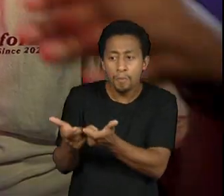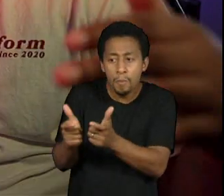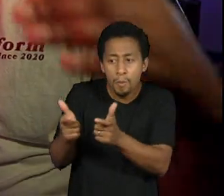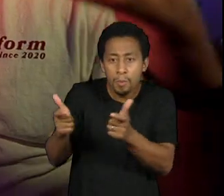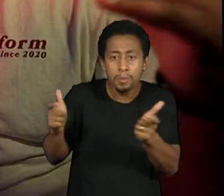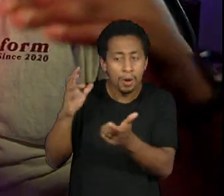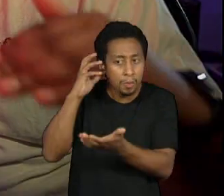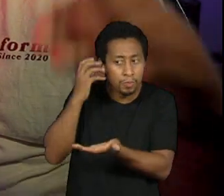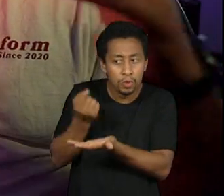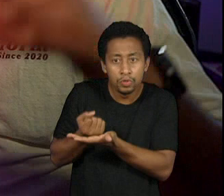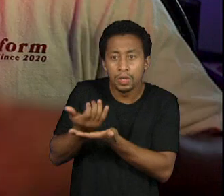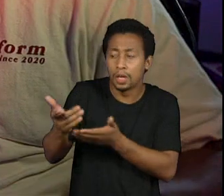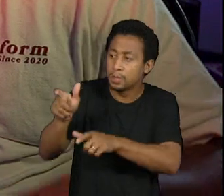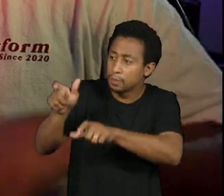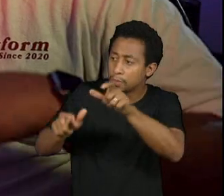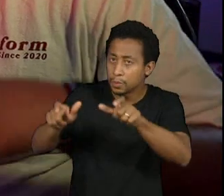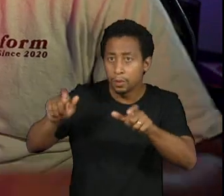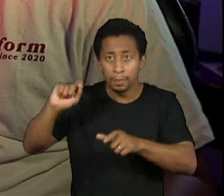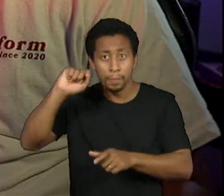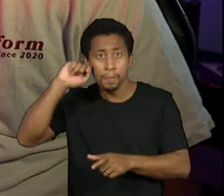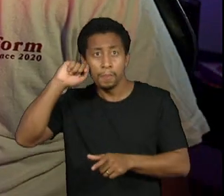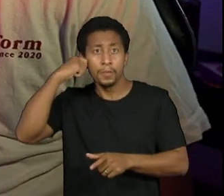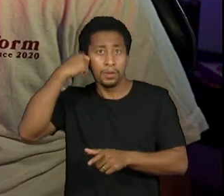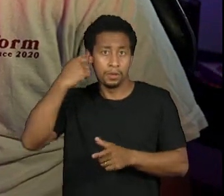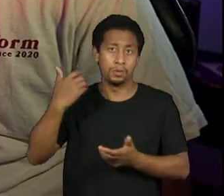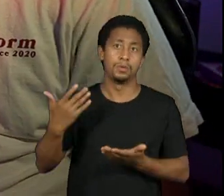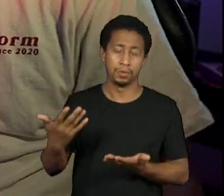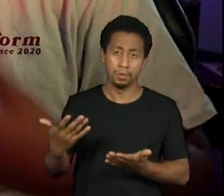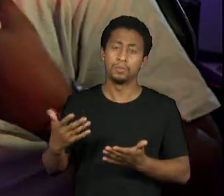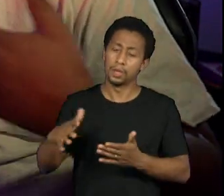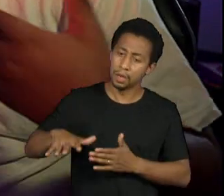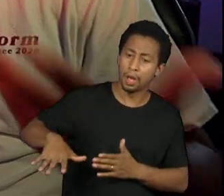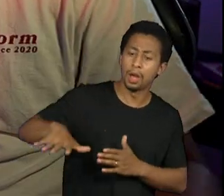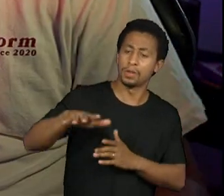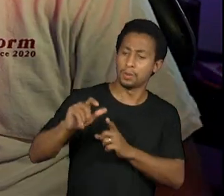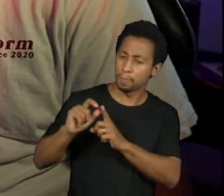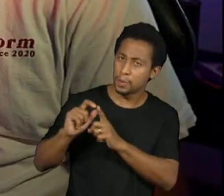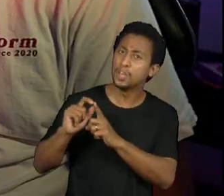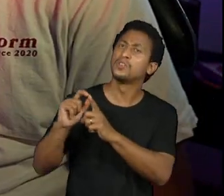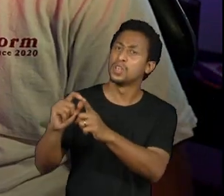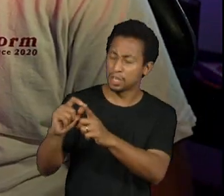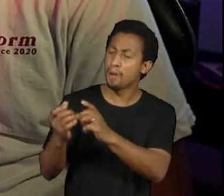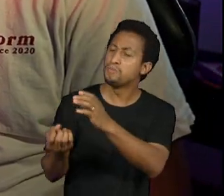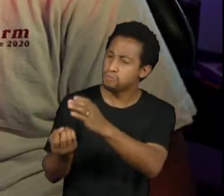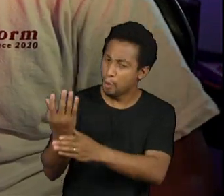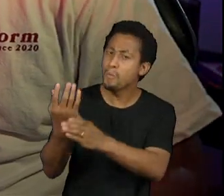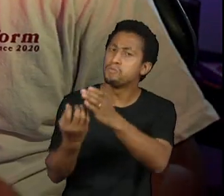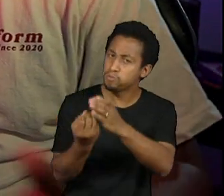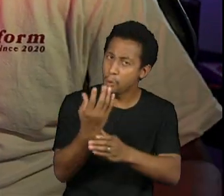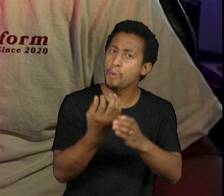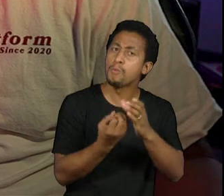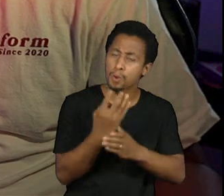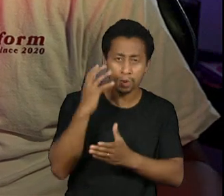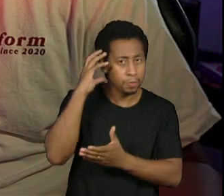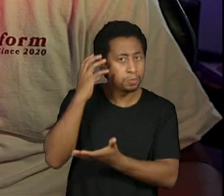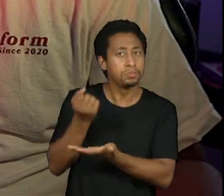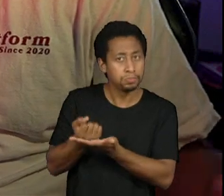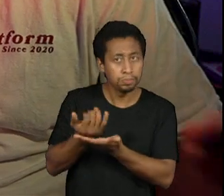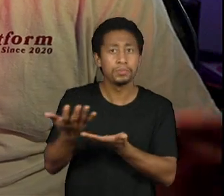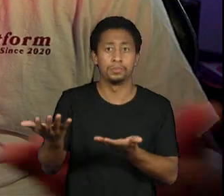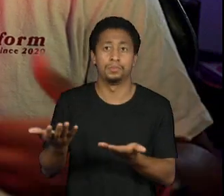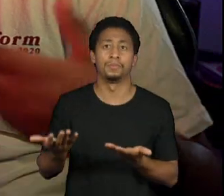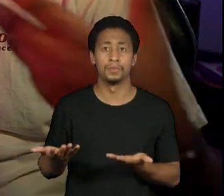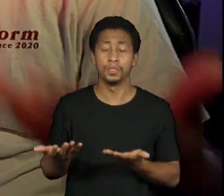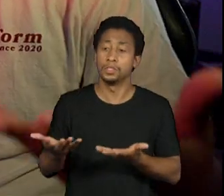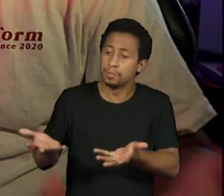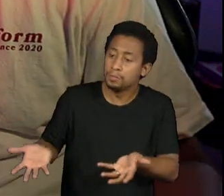os titãs dos podcasts e você tem a periferia. A gente tá na periferia do podcast, por exemplo, mas a gente tem uma credibilidade incrível, porque